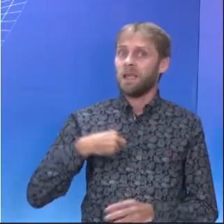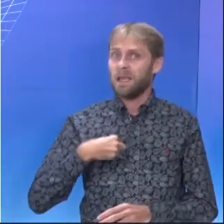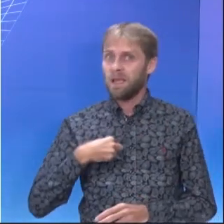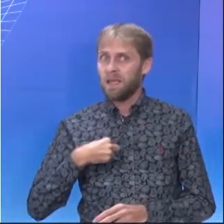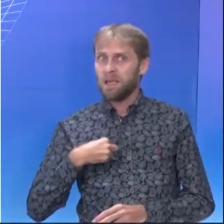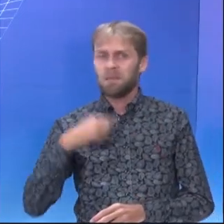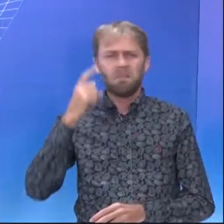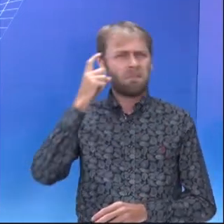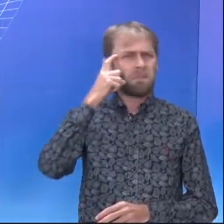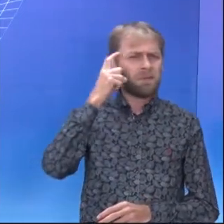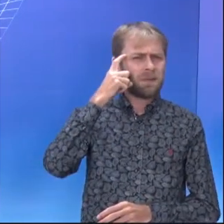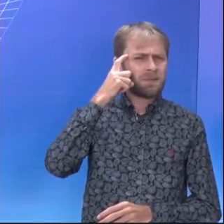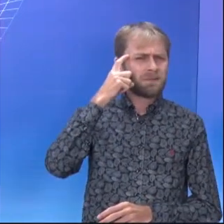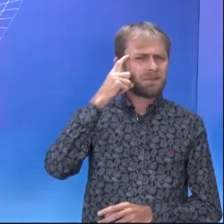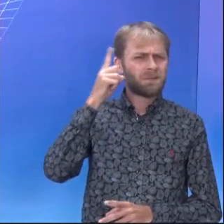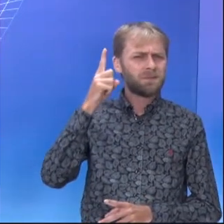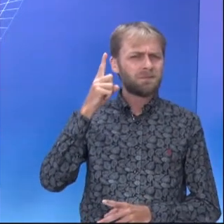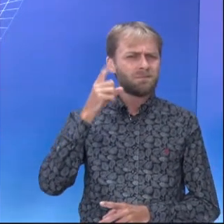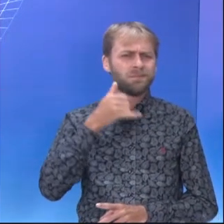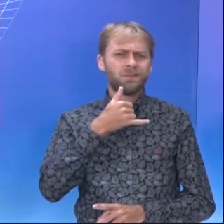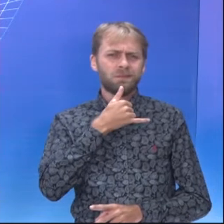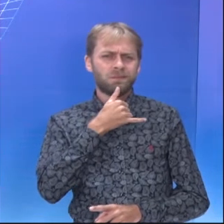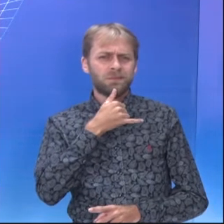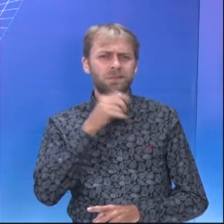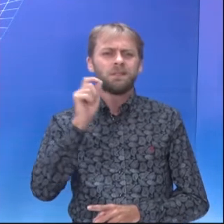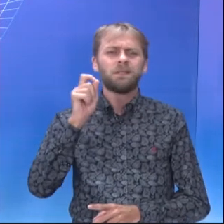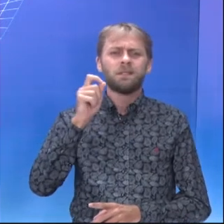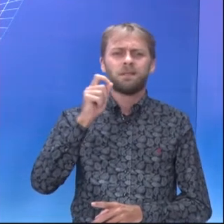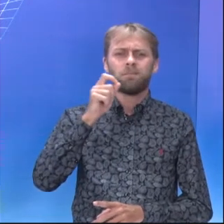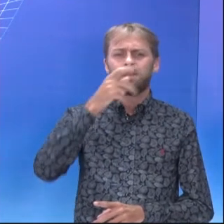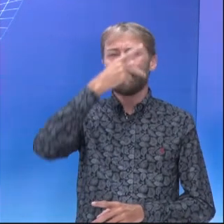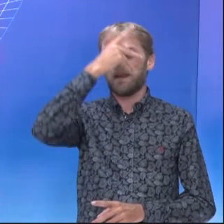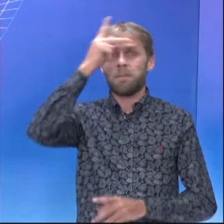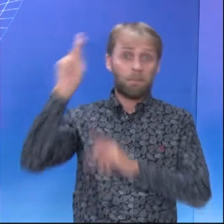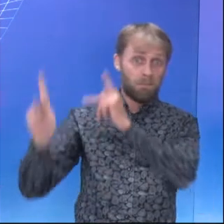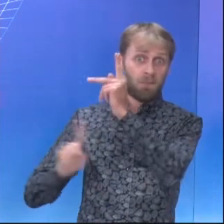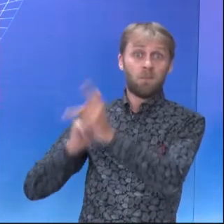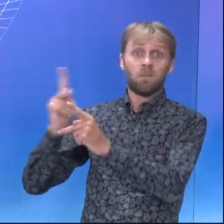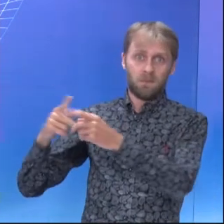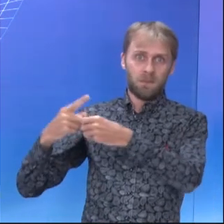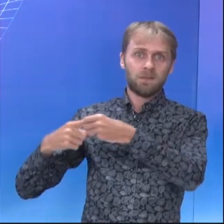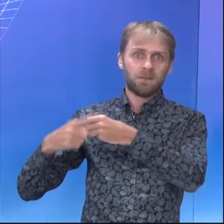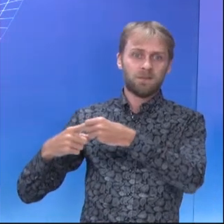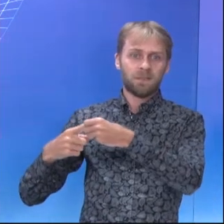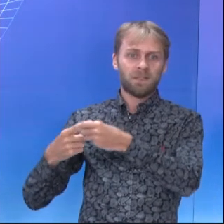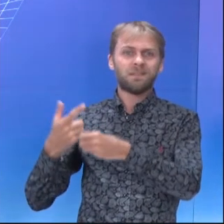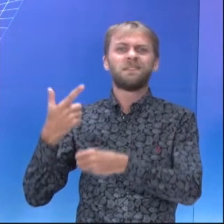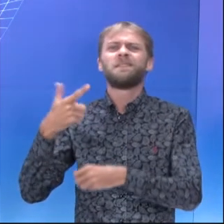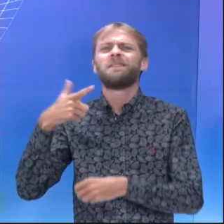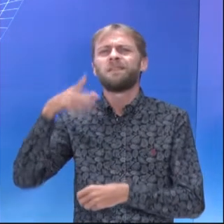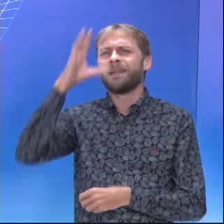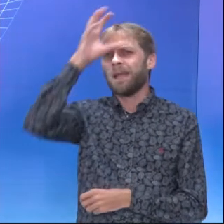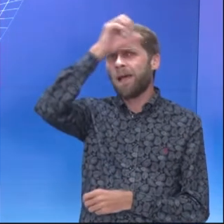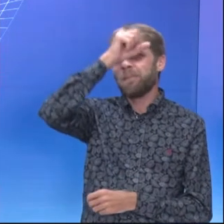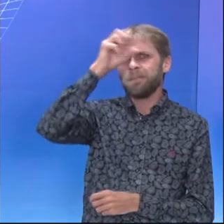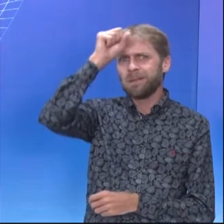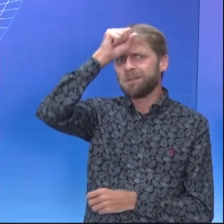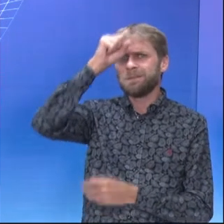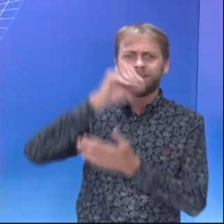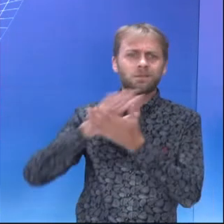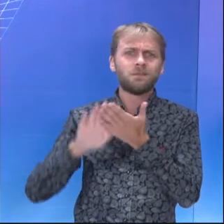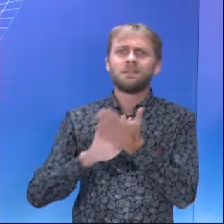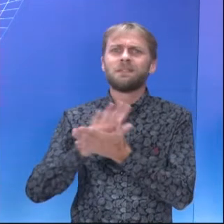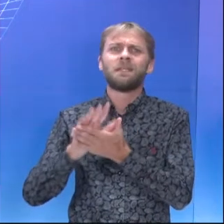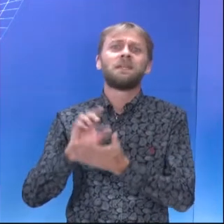ela achou daquela notícia? I find it abhorrent that the people of Berksville are not willing to learn a lesson